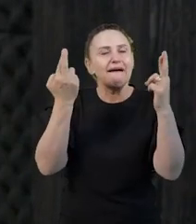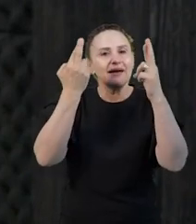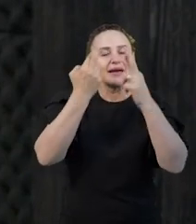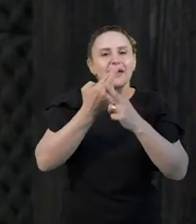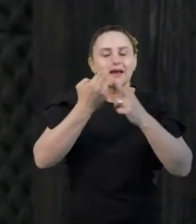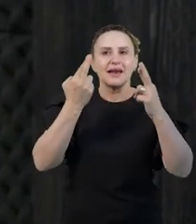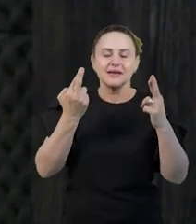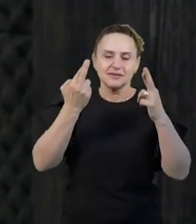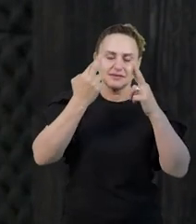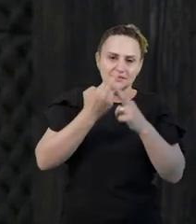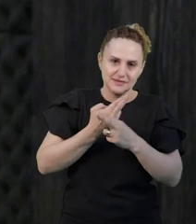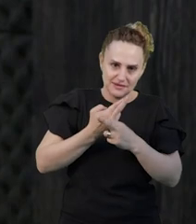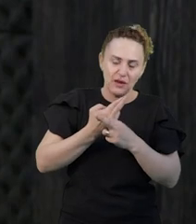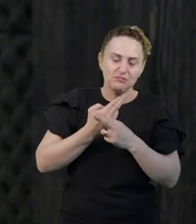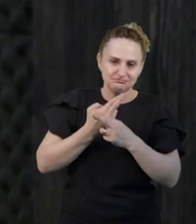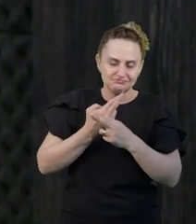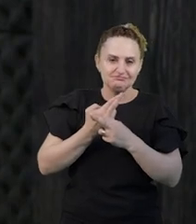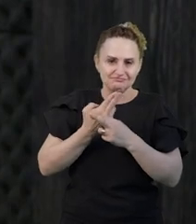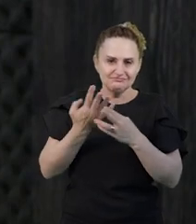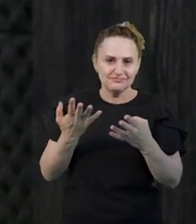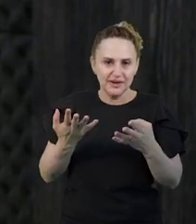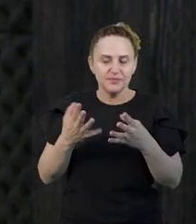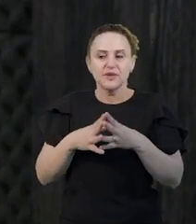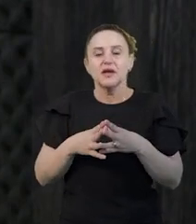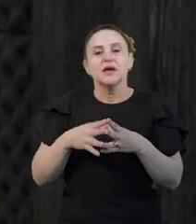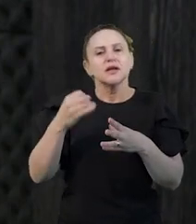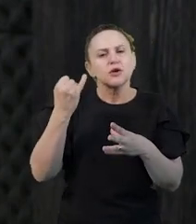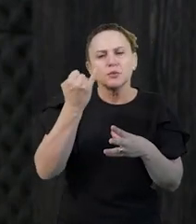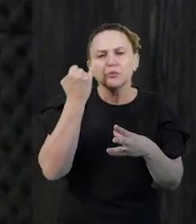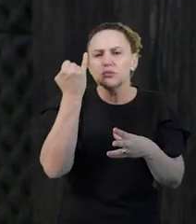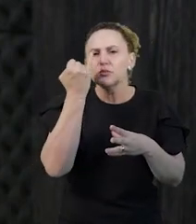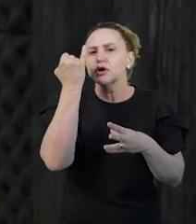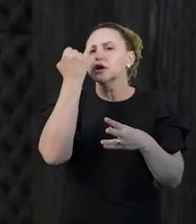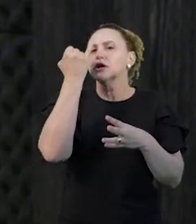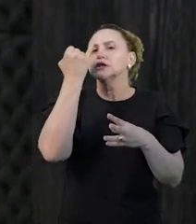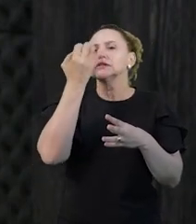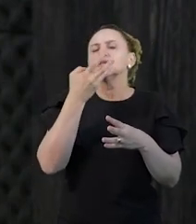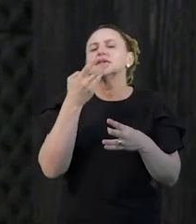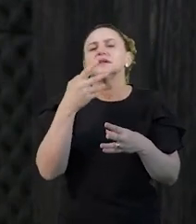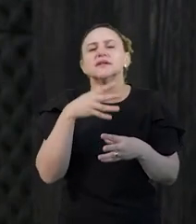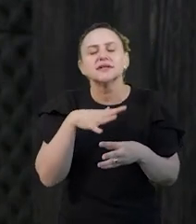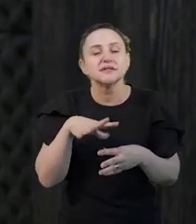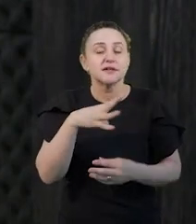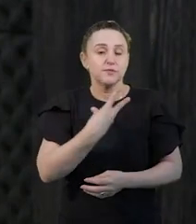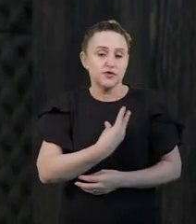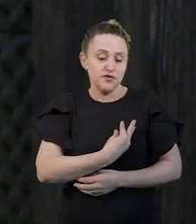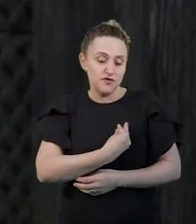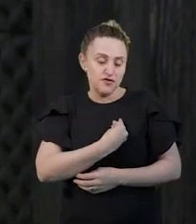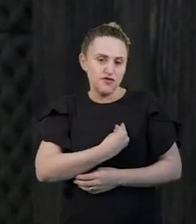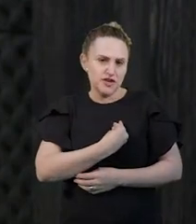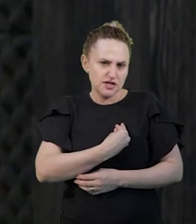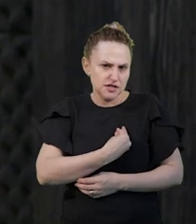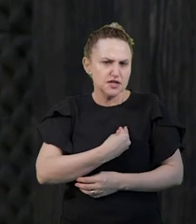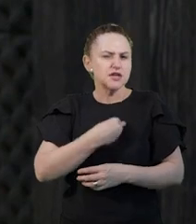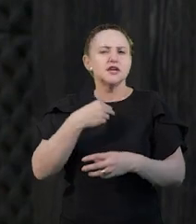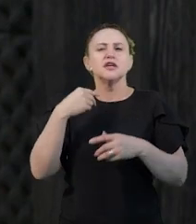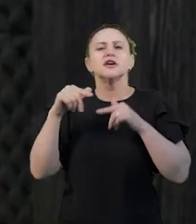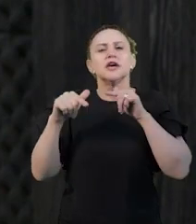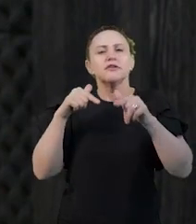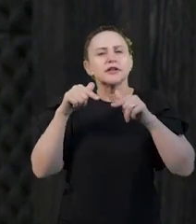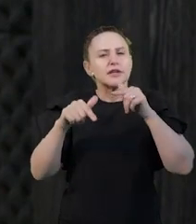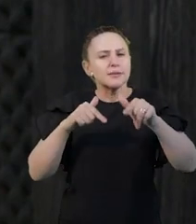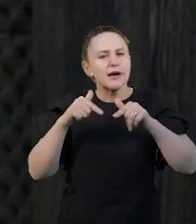importante que a criança vivencie, né? Como se diz, progressivamente também, a criança vai trabalhando com esses